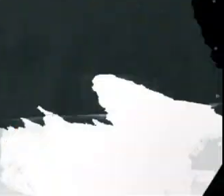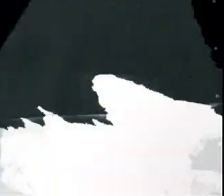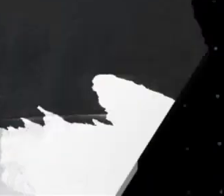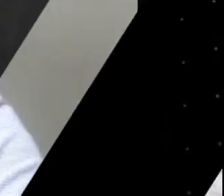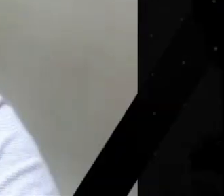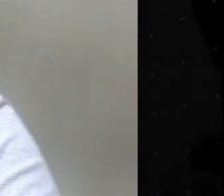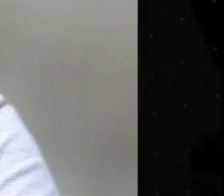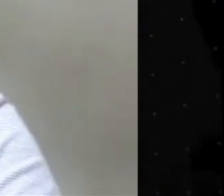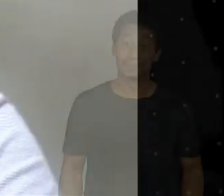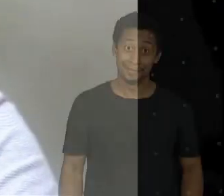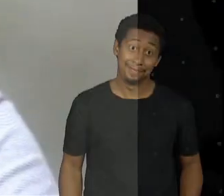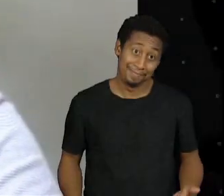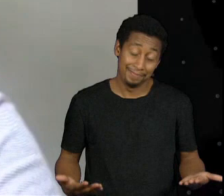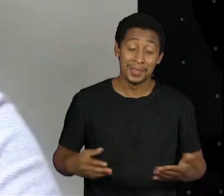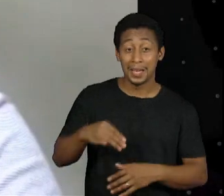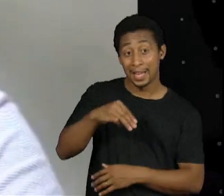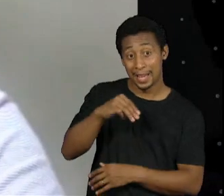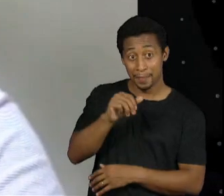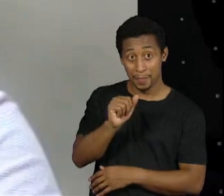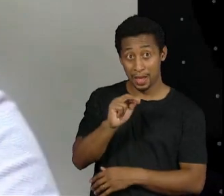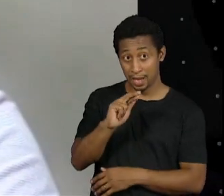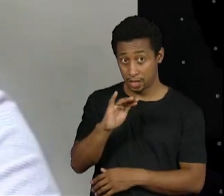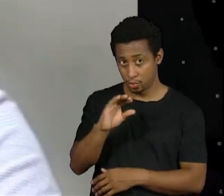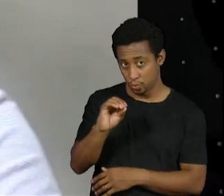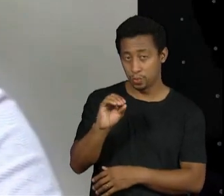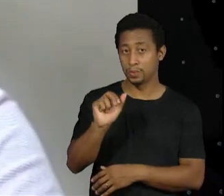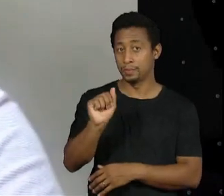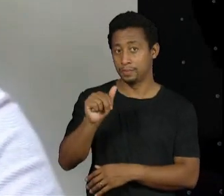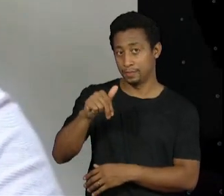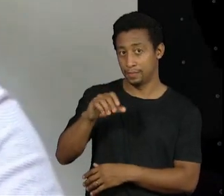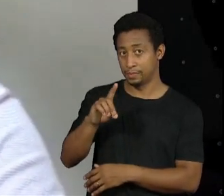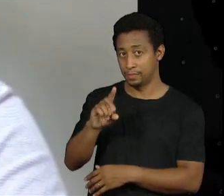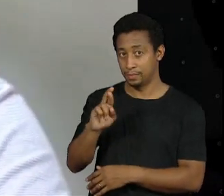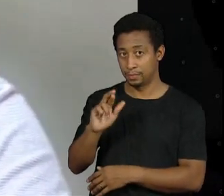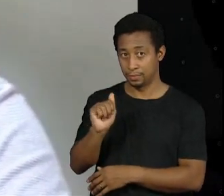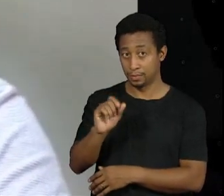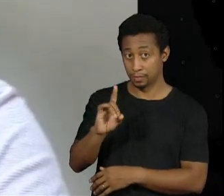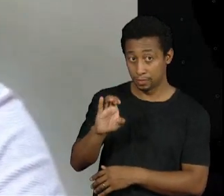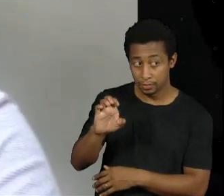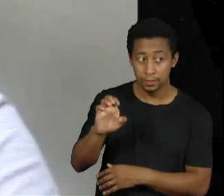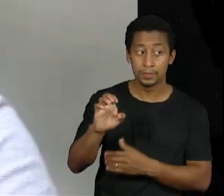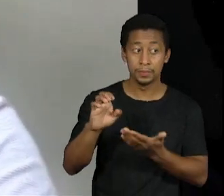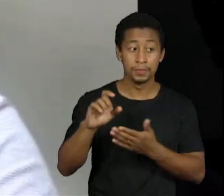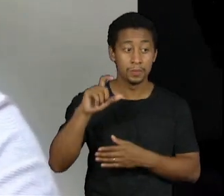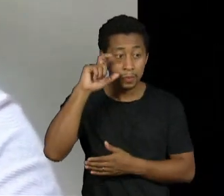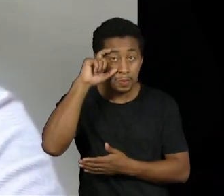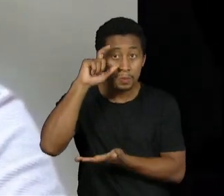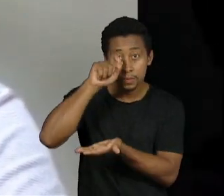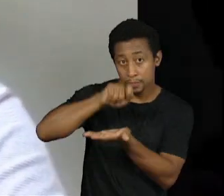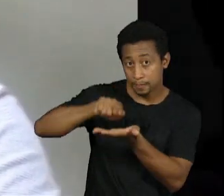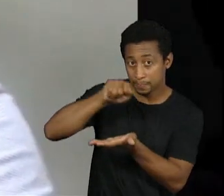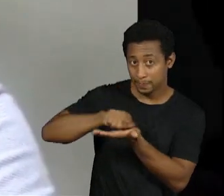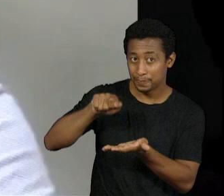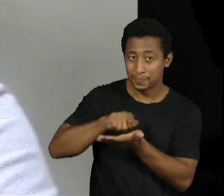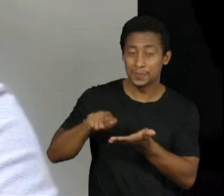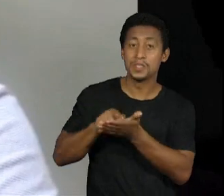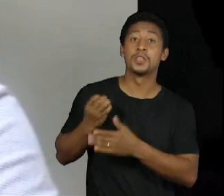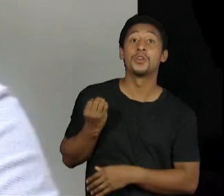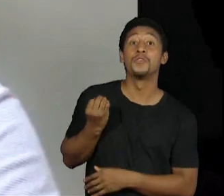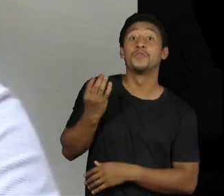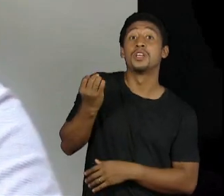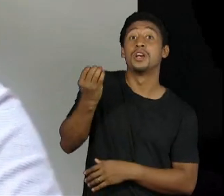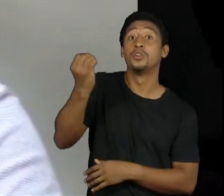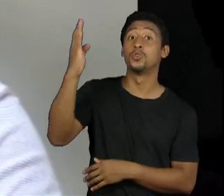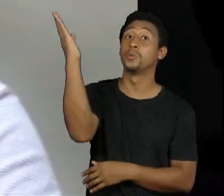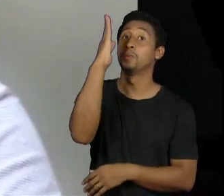e o Mário depois de ter viajado todo o Brasil e ter se tornado um amplo intelectual ter feito as viagens do turista